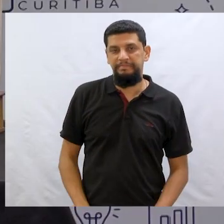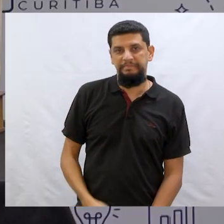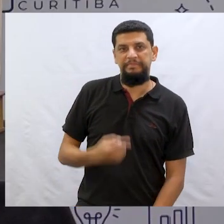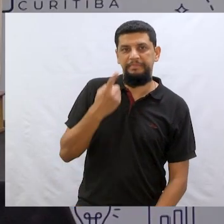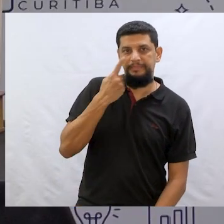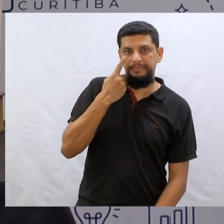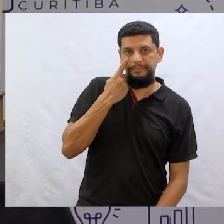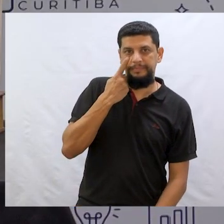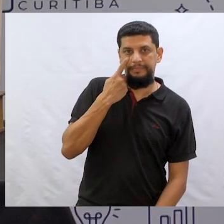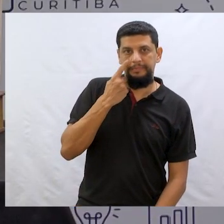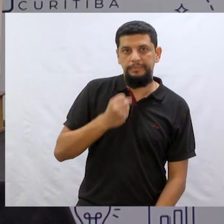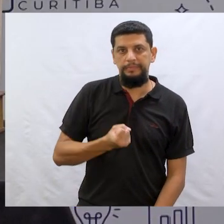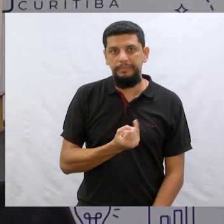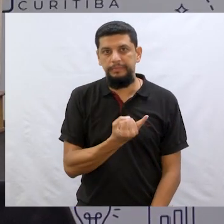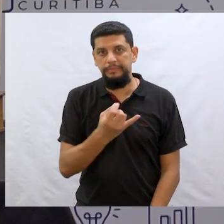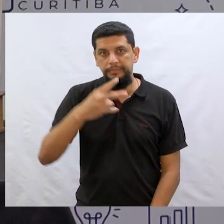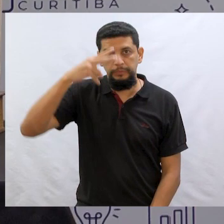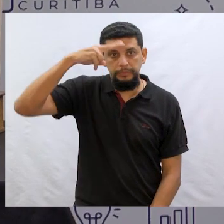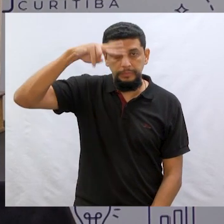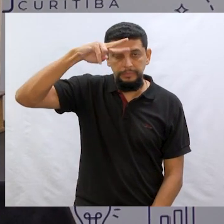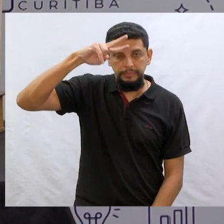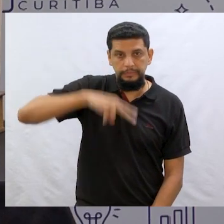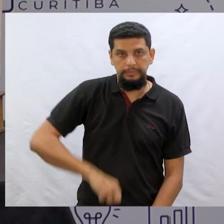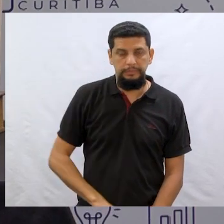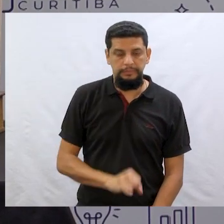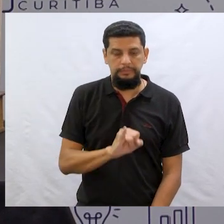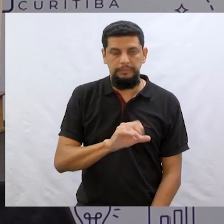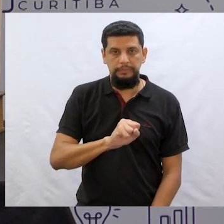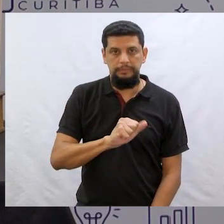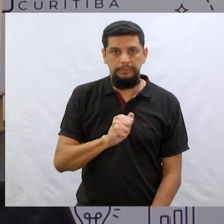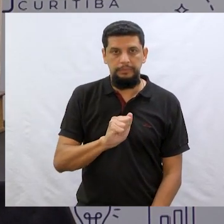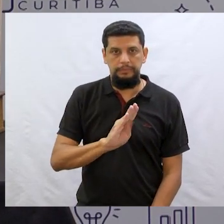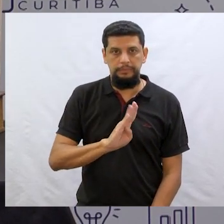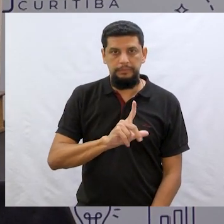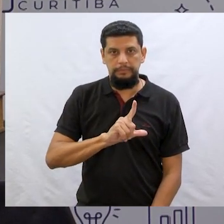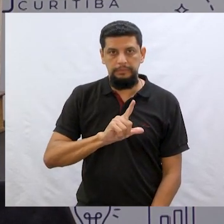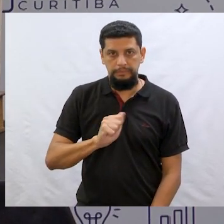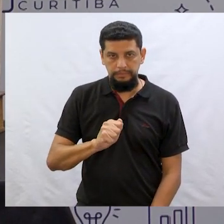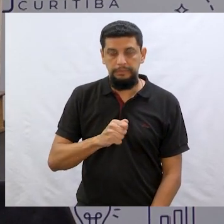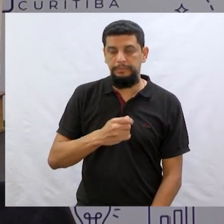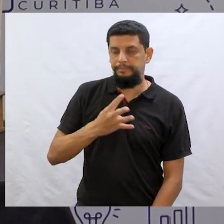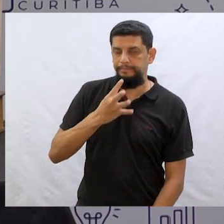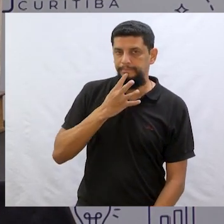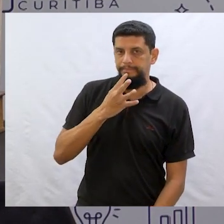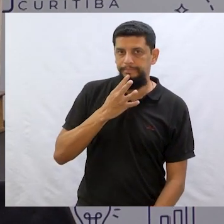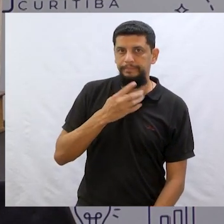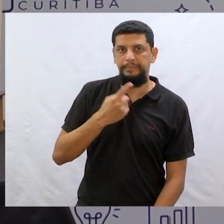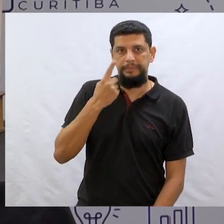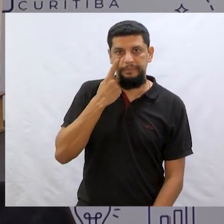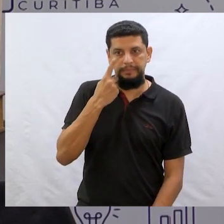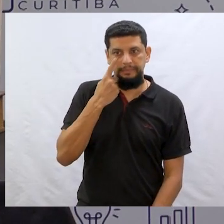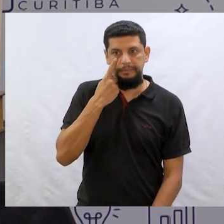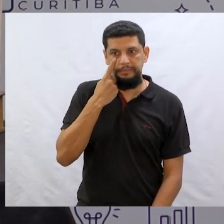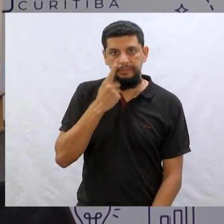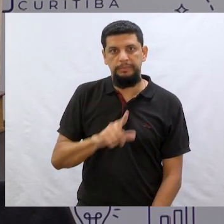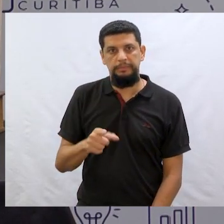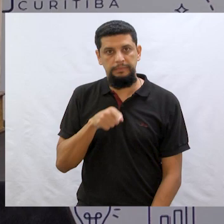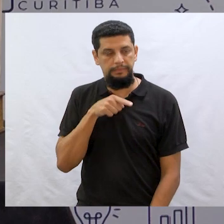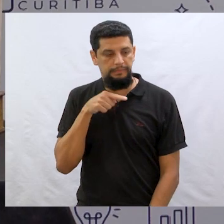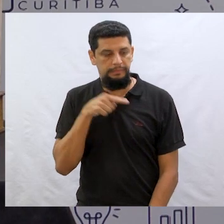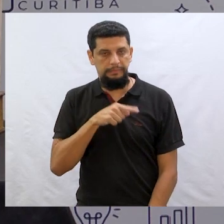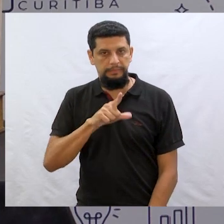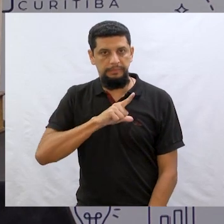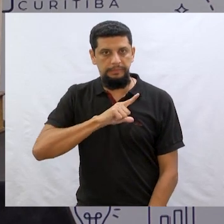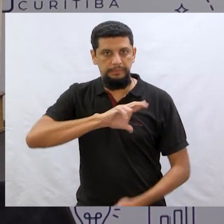Gente, viram aí quantas histórias a Isabela falou que conhece? Então, vamos lá. Olhem só, ela